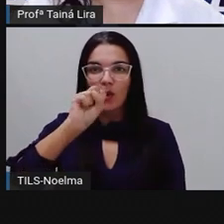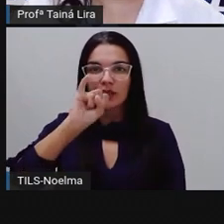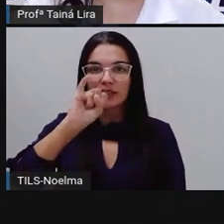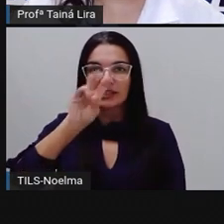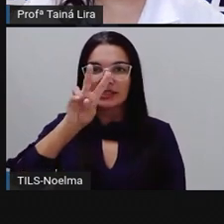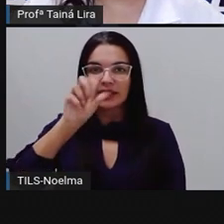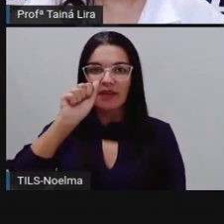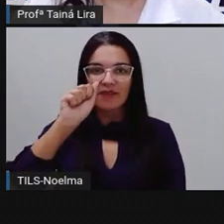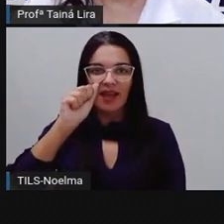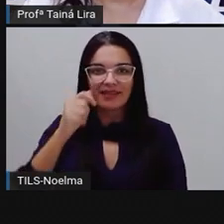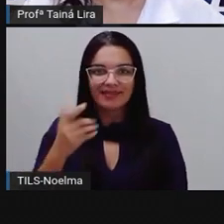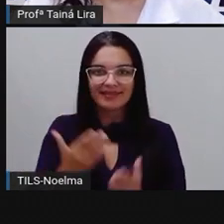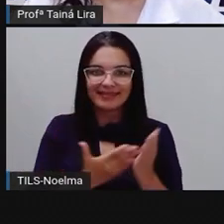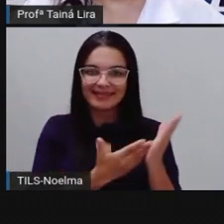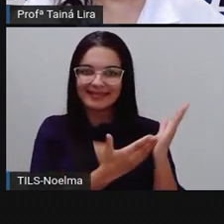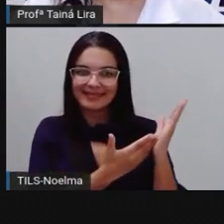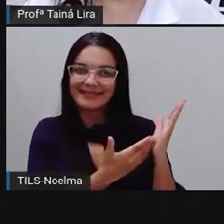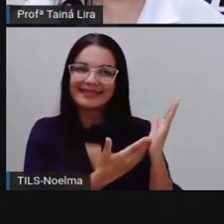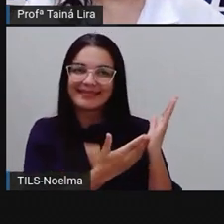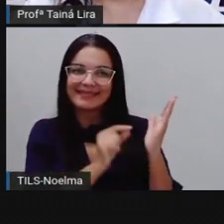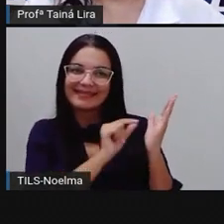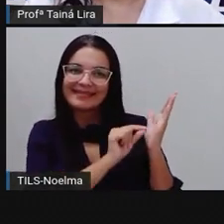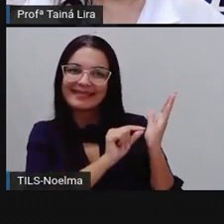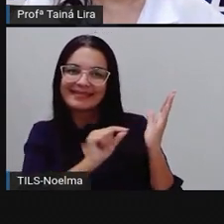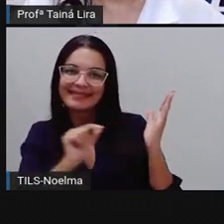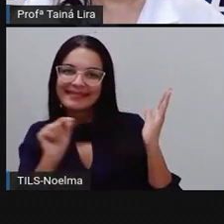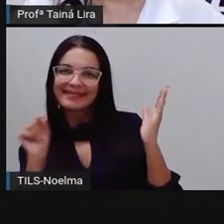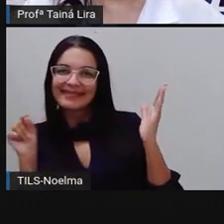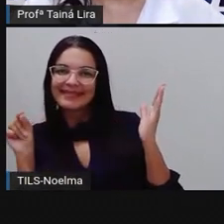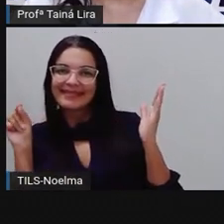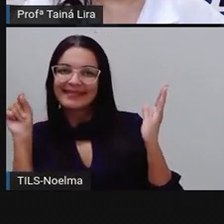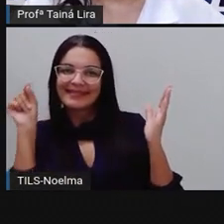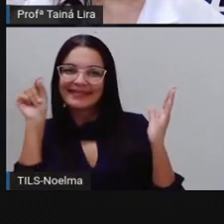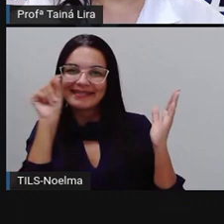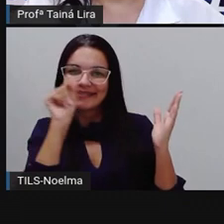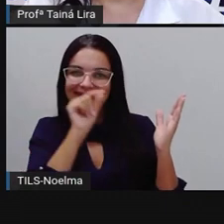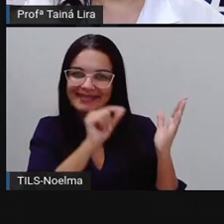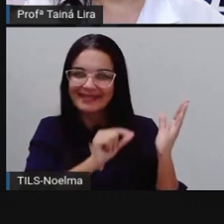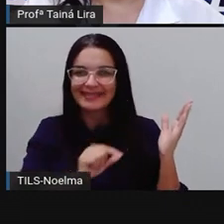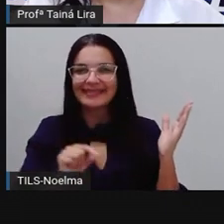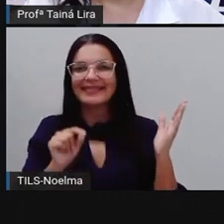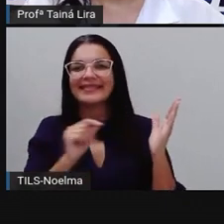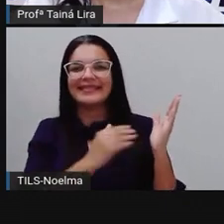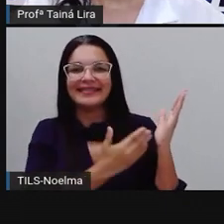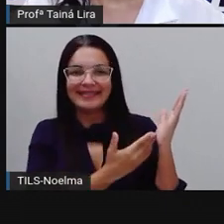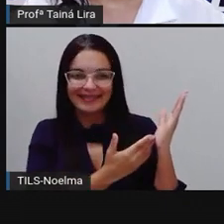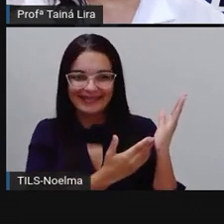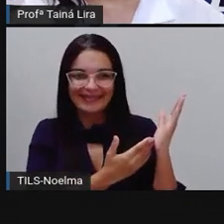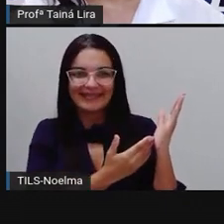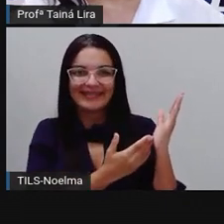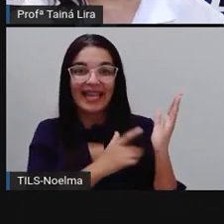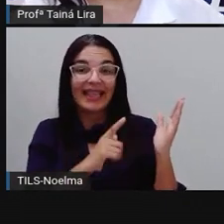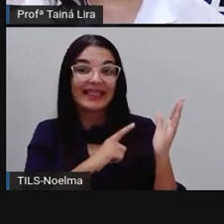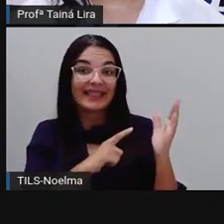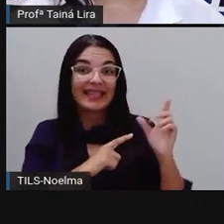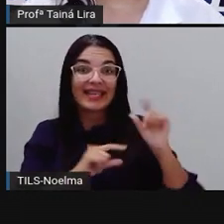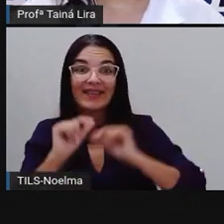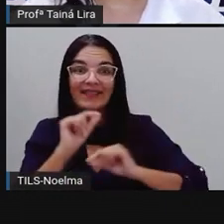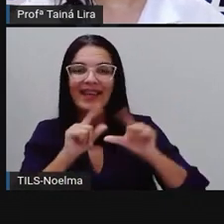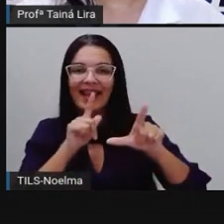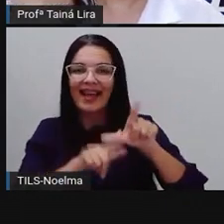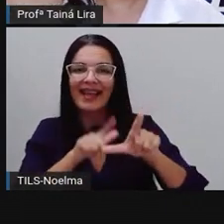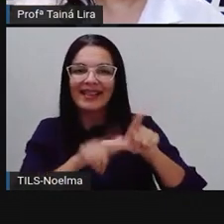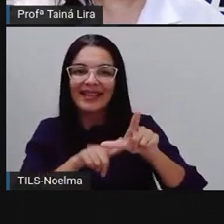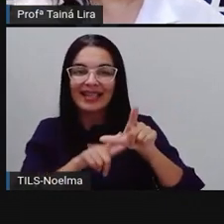a setinha em cima, ó, a nossa letrinha cursiva, tá? Que é a letra que